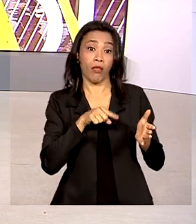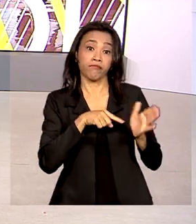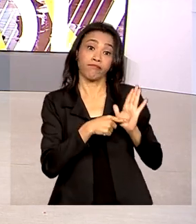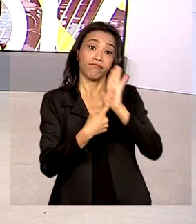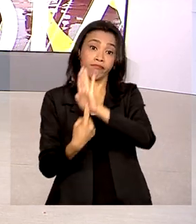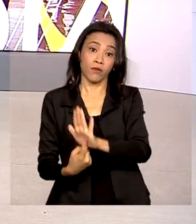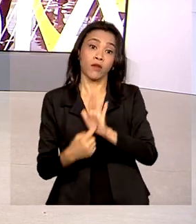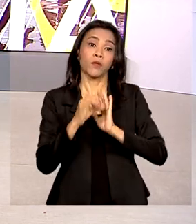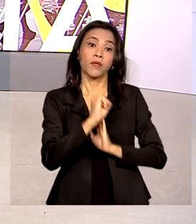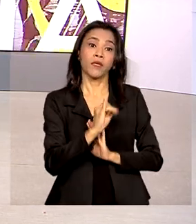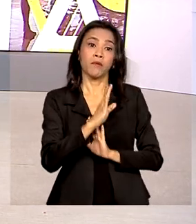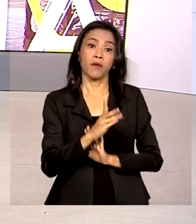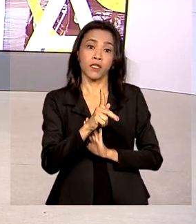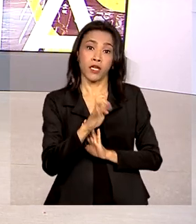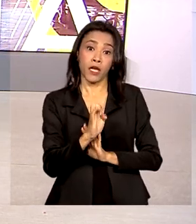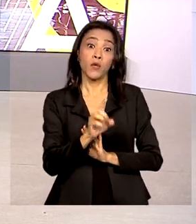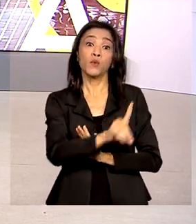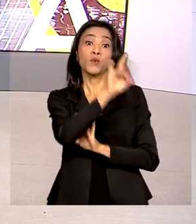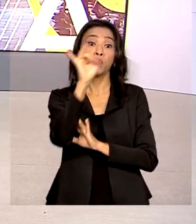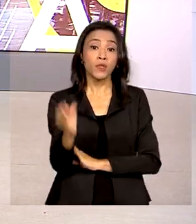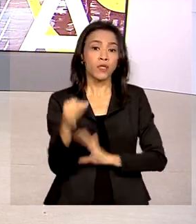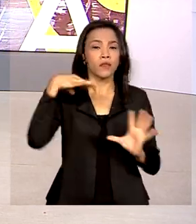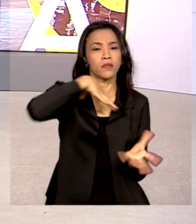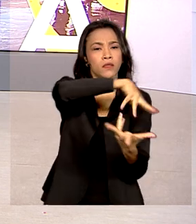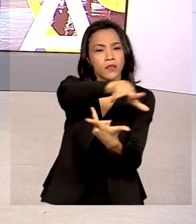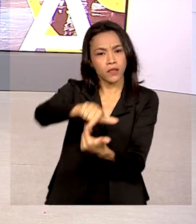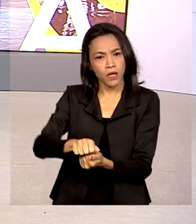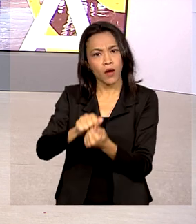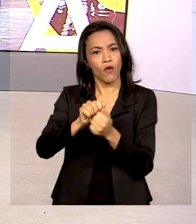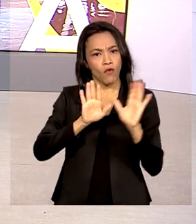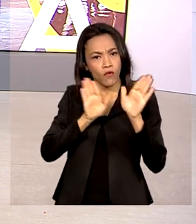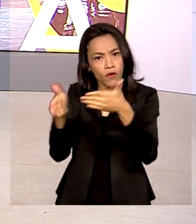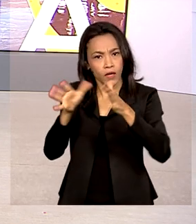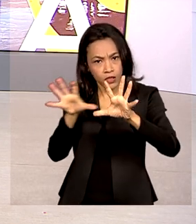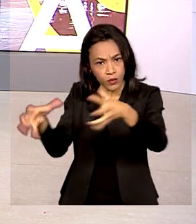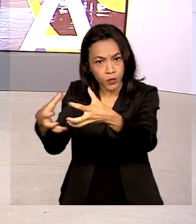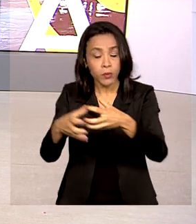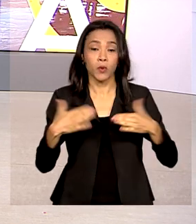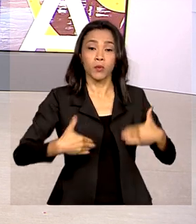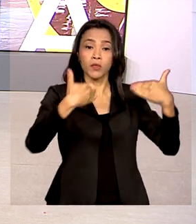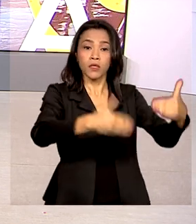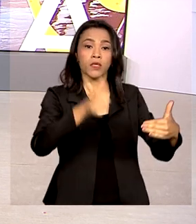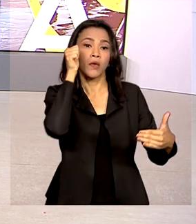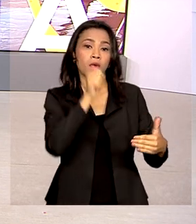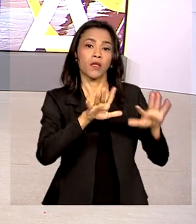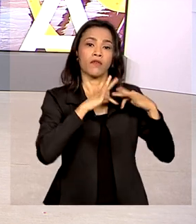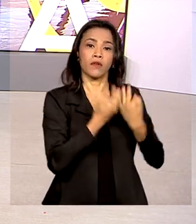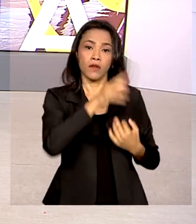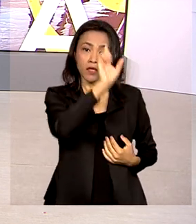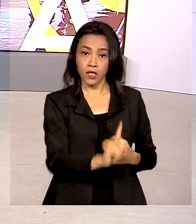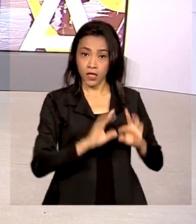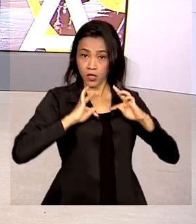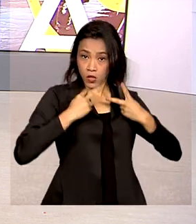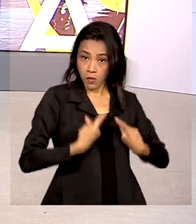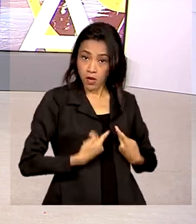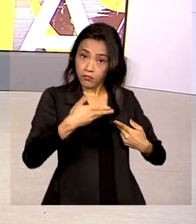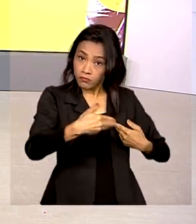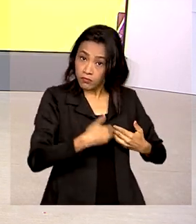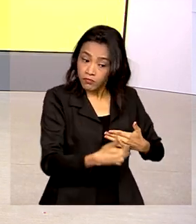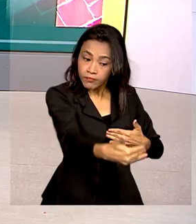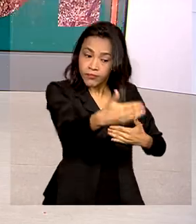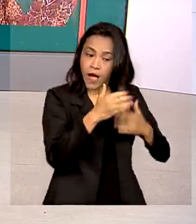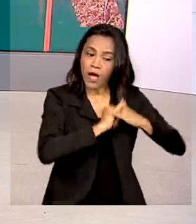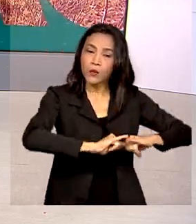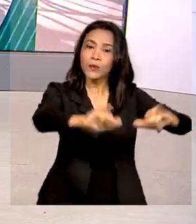Internacional Dedicado a esse Grupo, o Ministério da Mulher, da Família e dos Direitos Humanos anuncia um